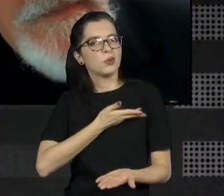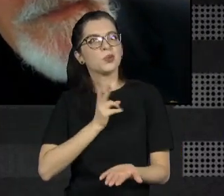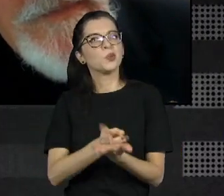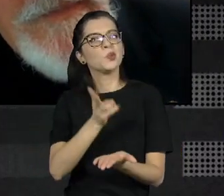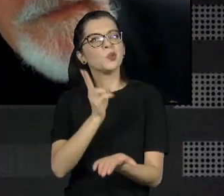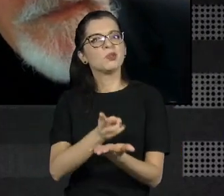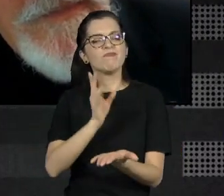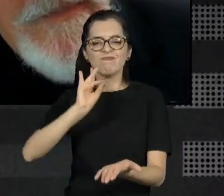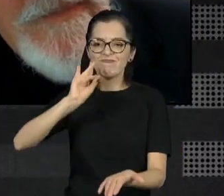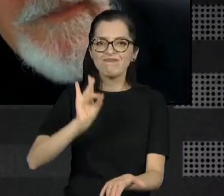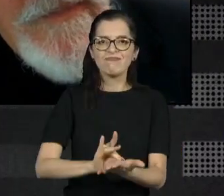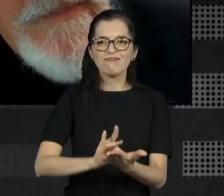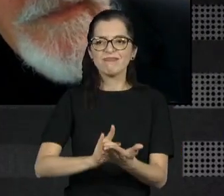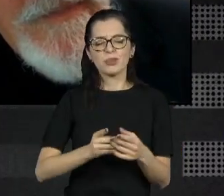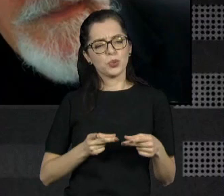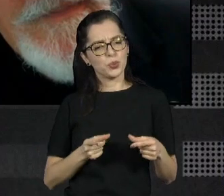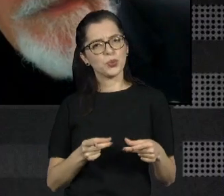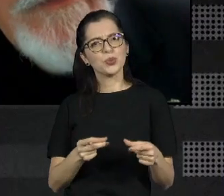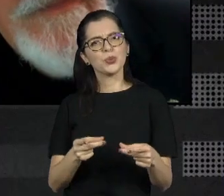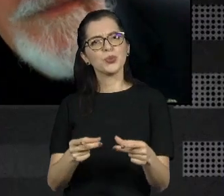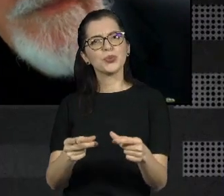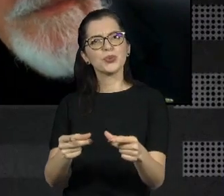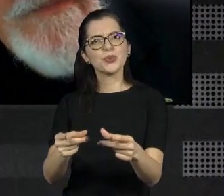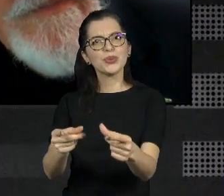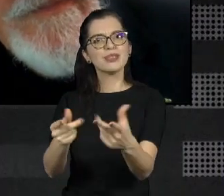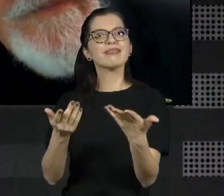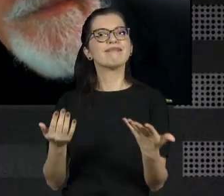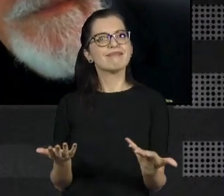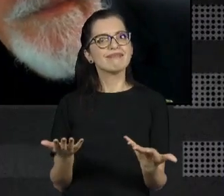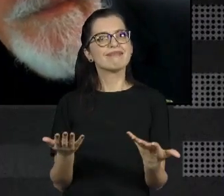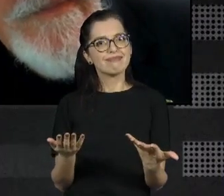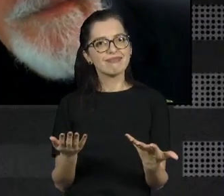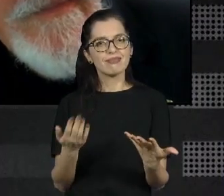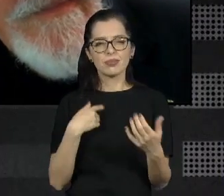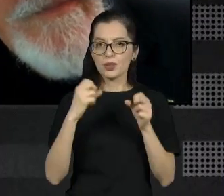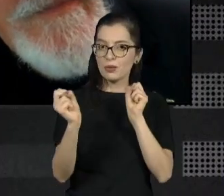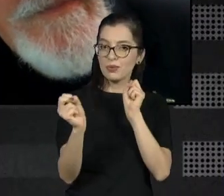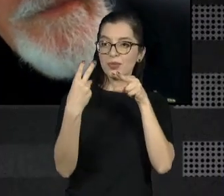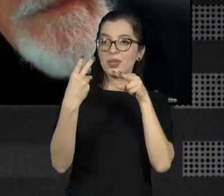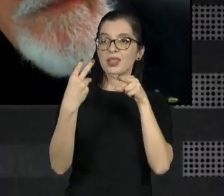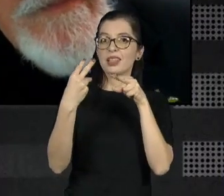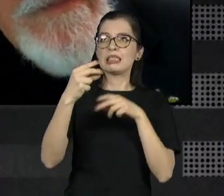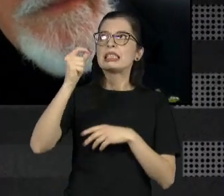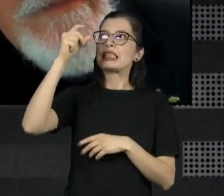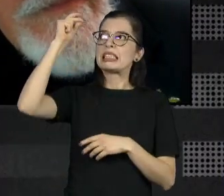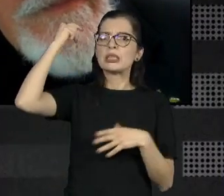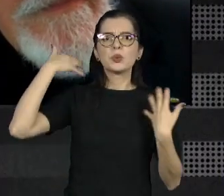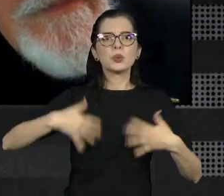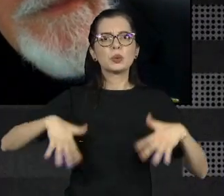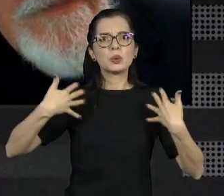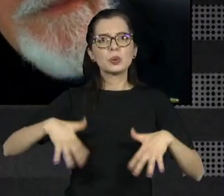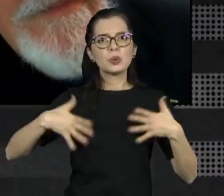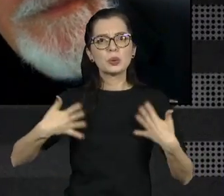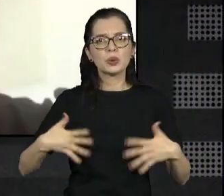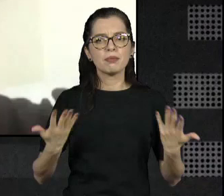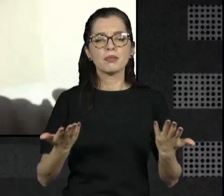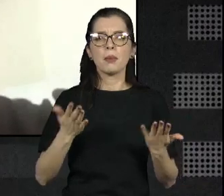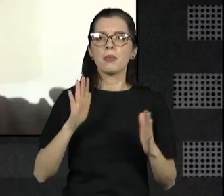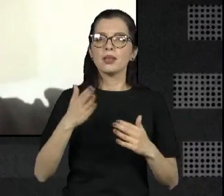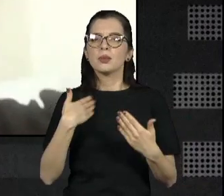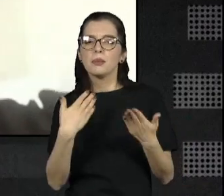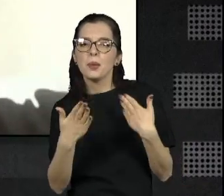eternas. A gente não se vê muito, a gente não se fala muito,